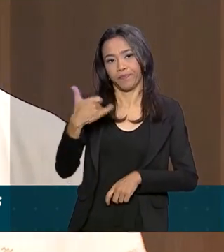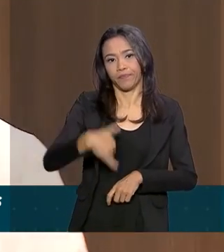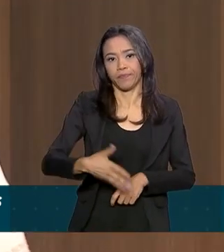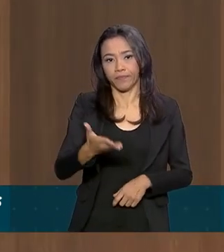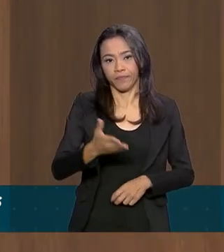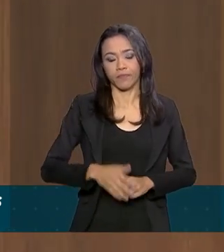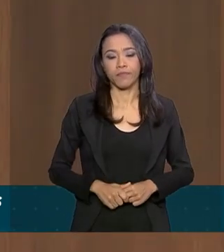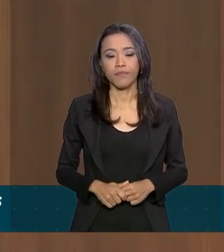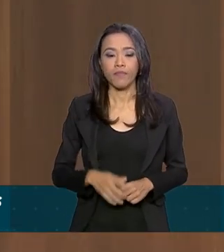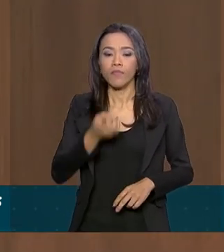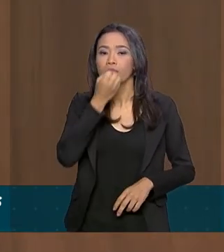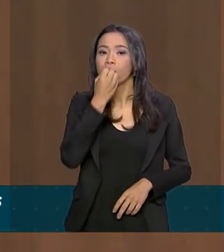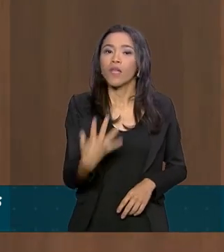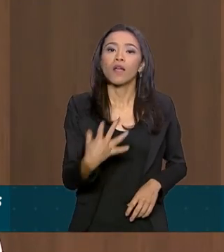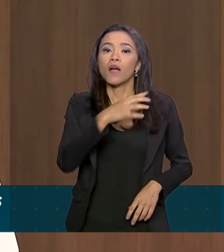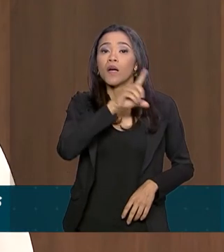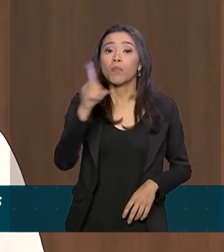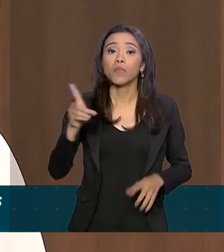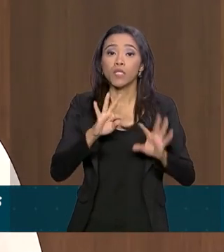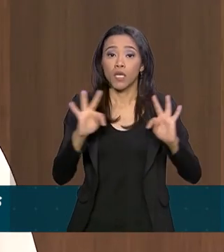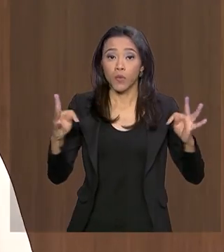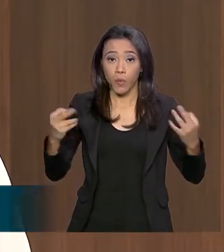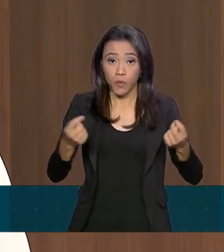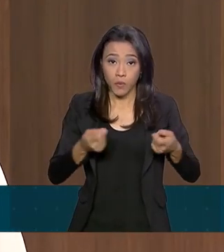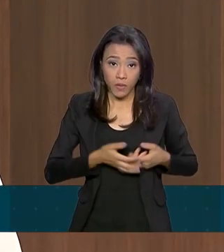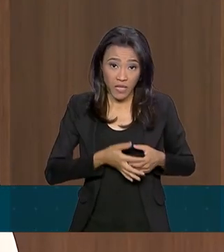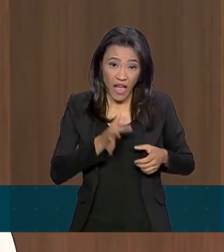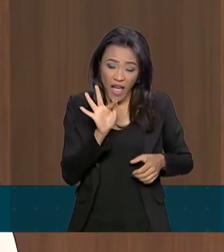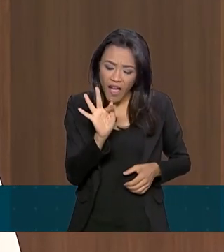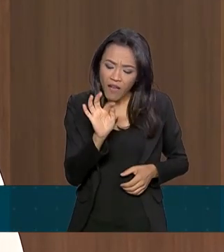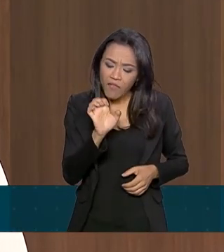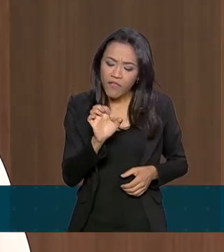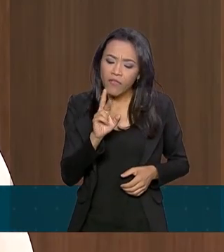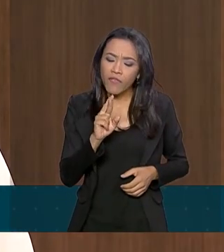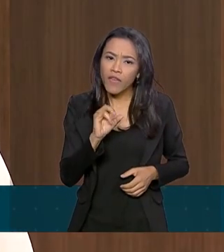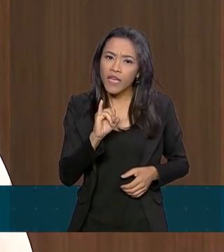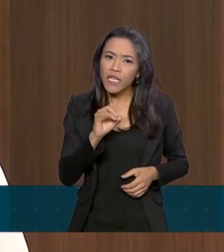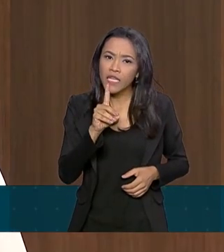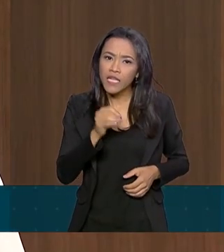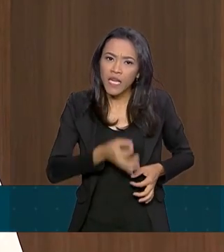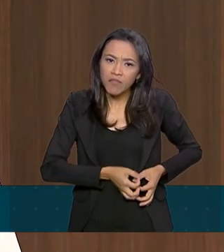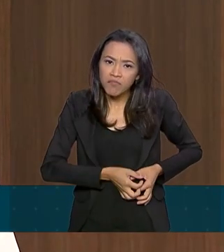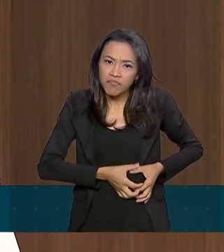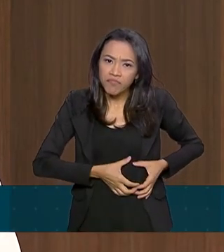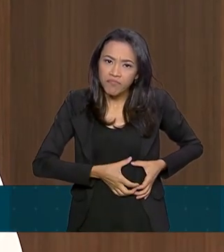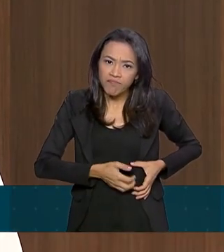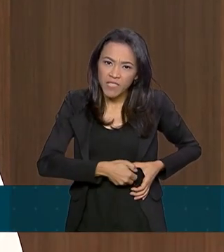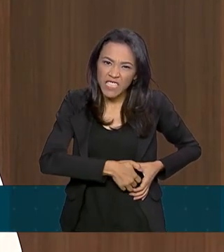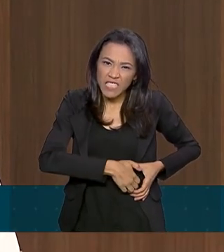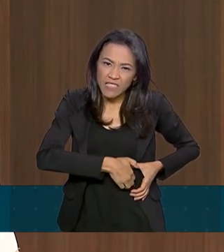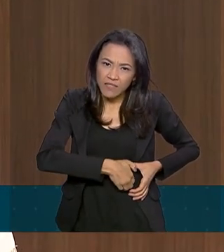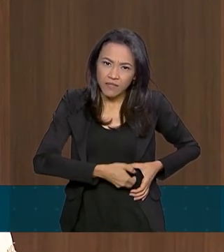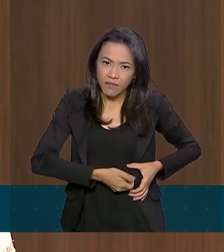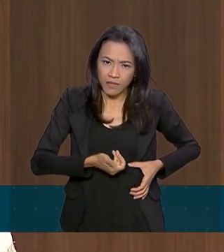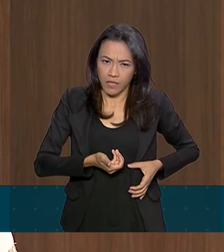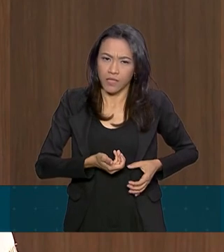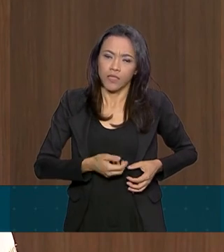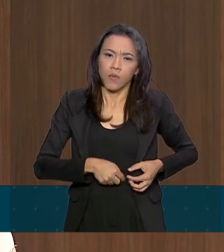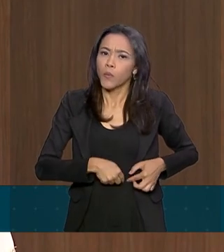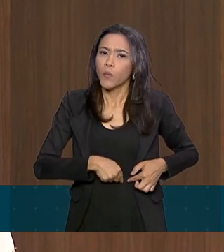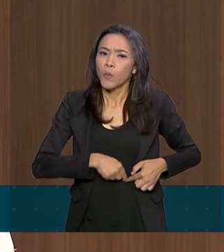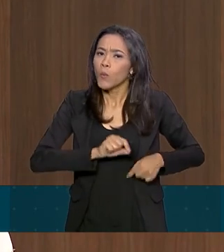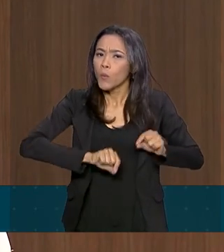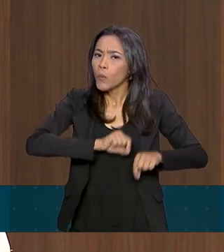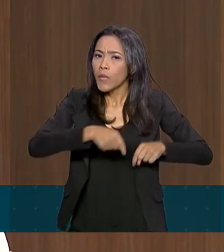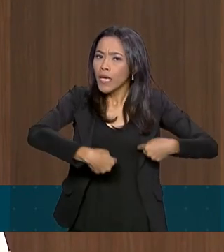Bom dia a todos. A ferida, ao que o general, o Lúcio General se referiu, a gente como médico